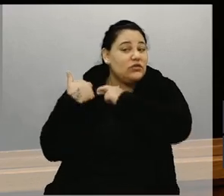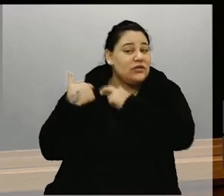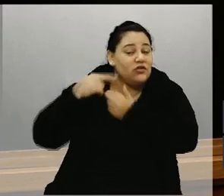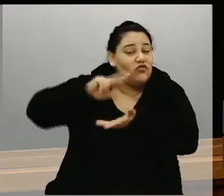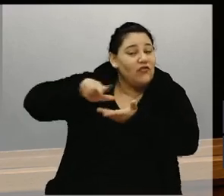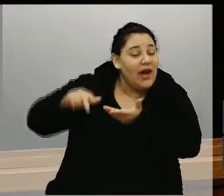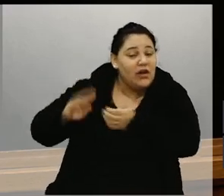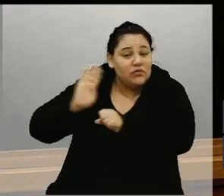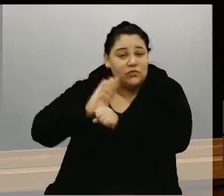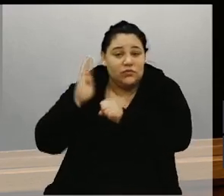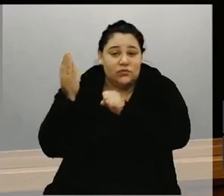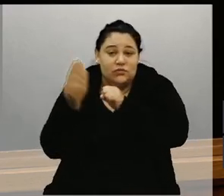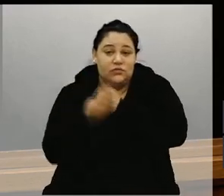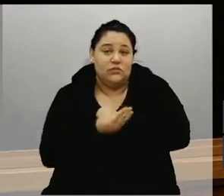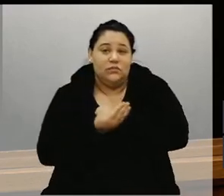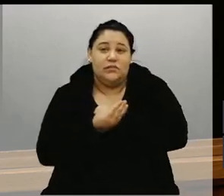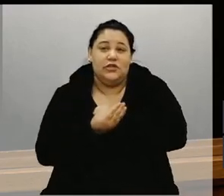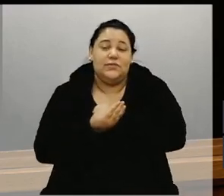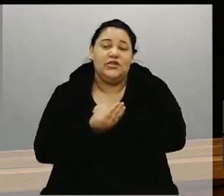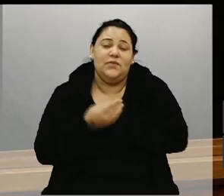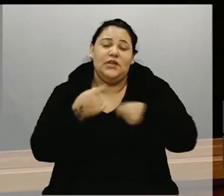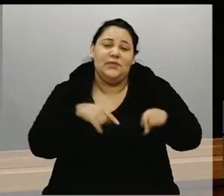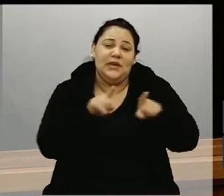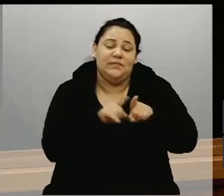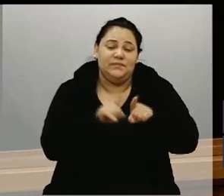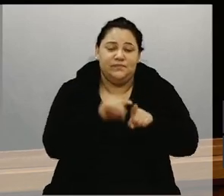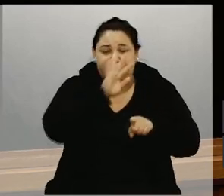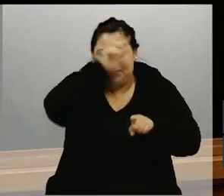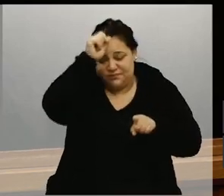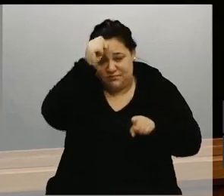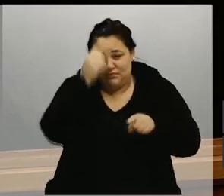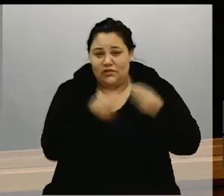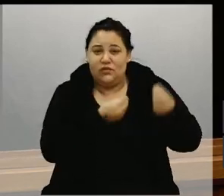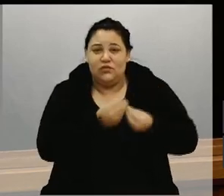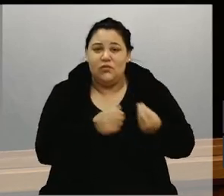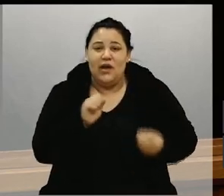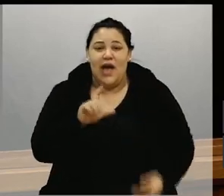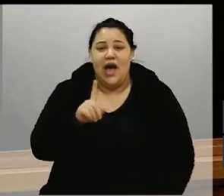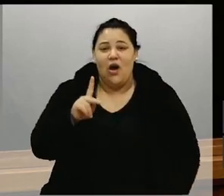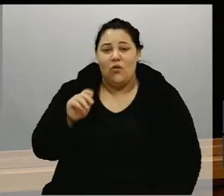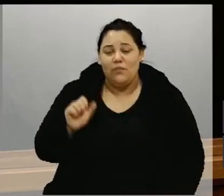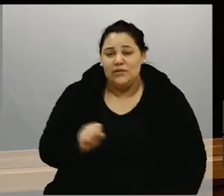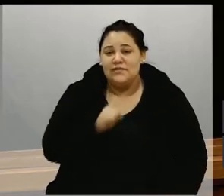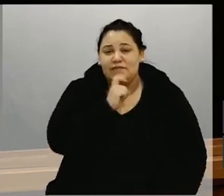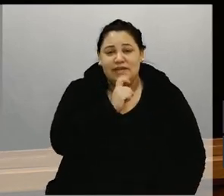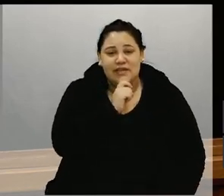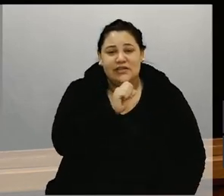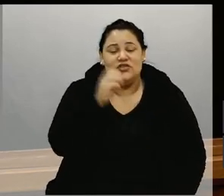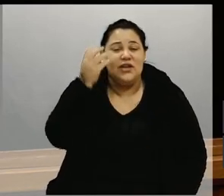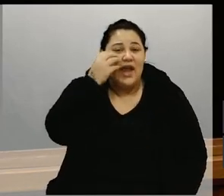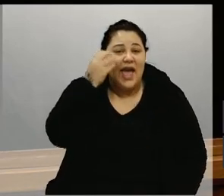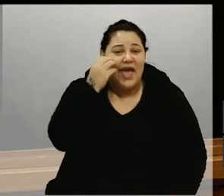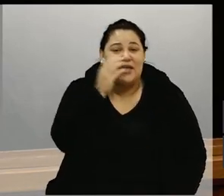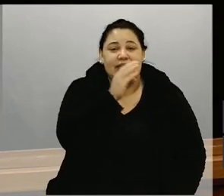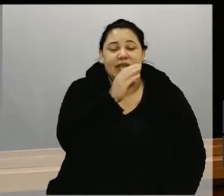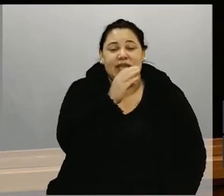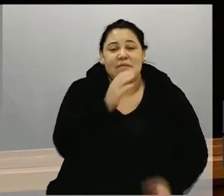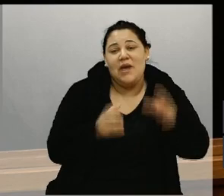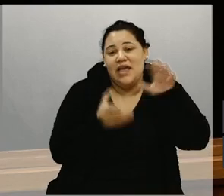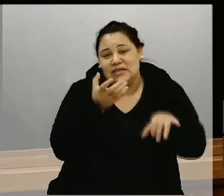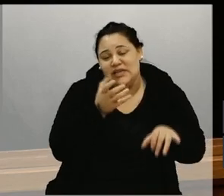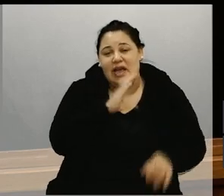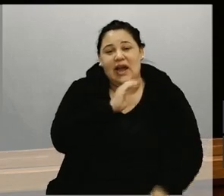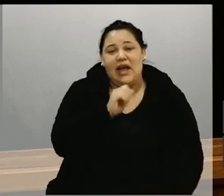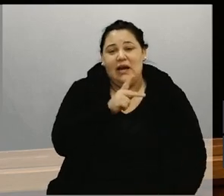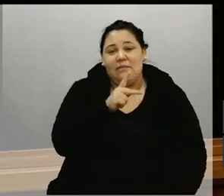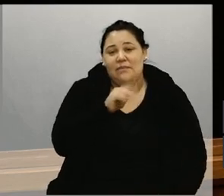bairros do nosso município, como Alpes Verde, Anarreque, Brasília, Capivari, Parte do Castelo,